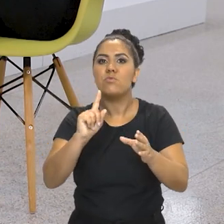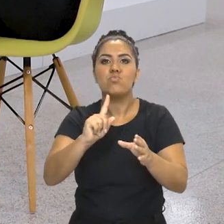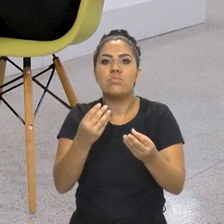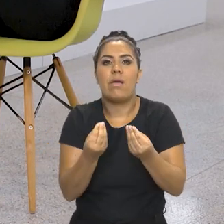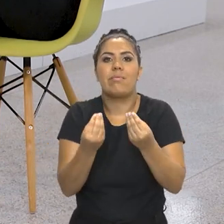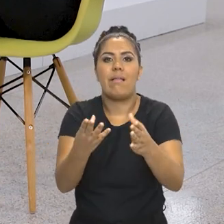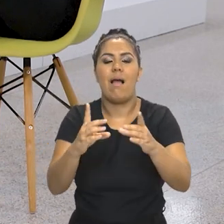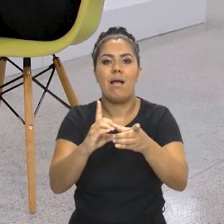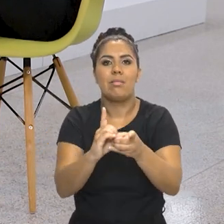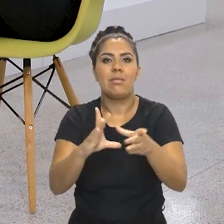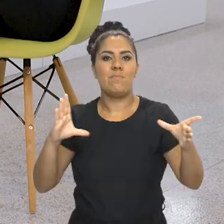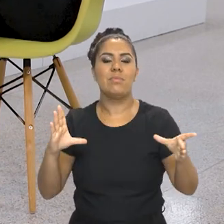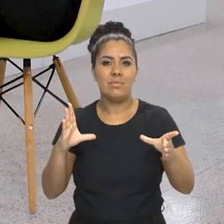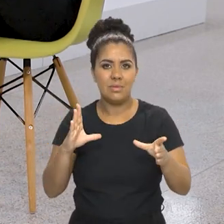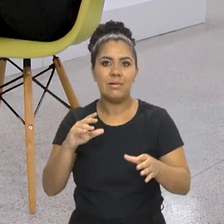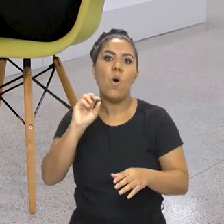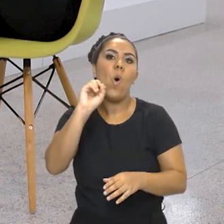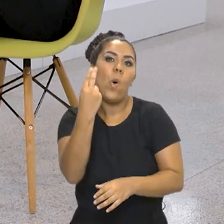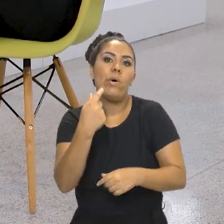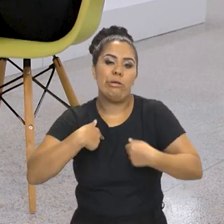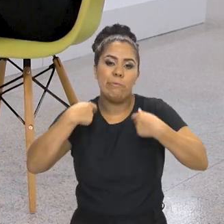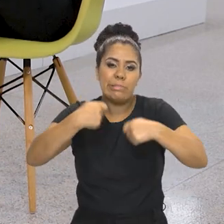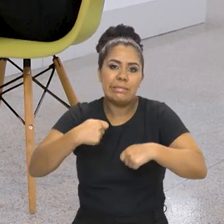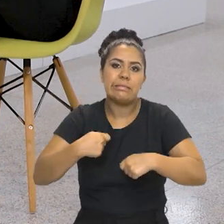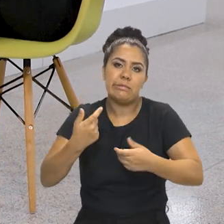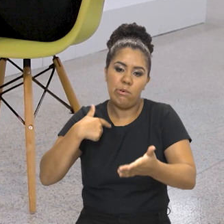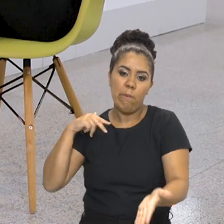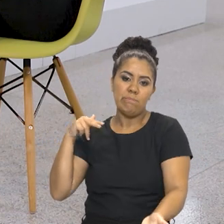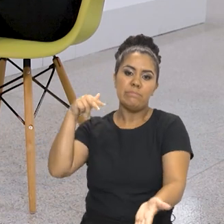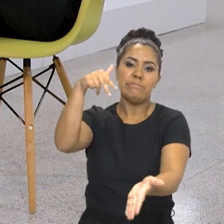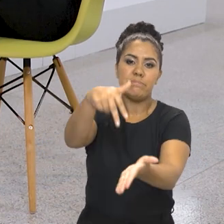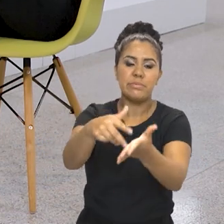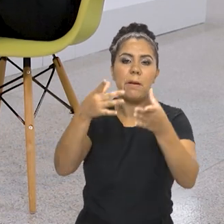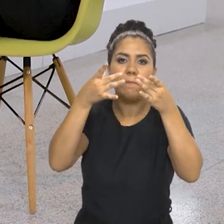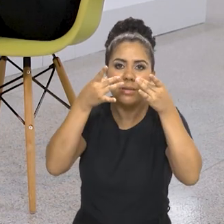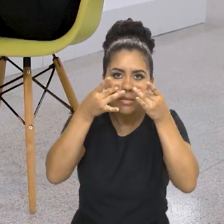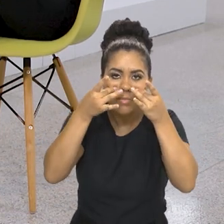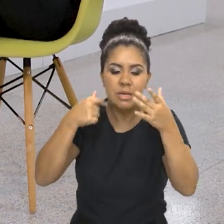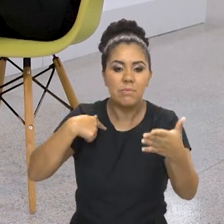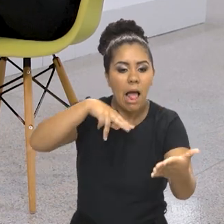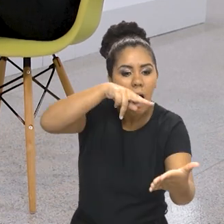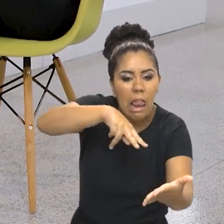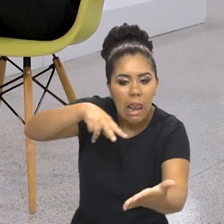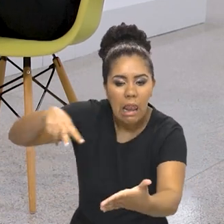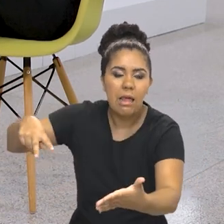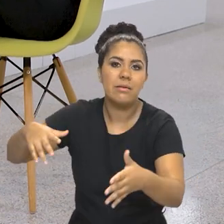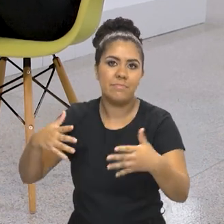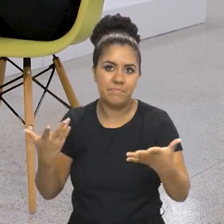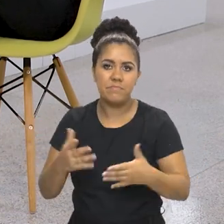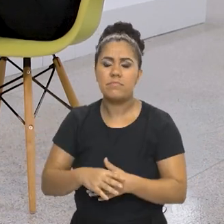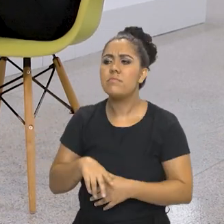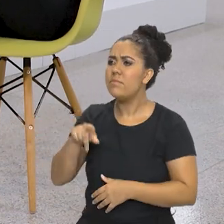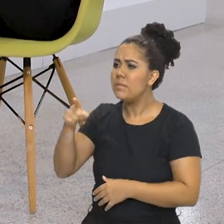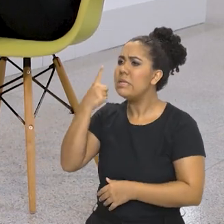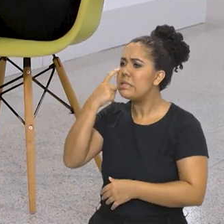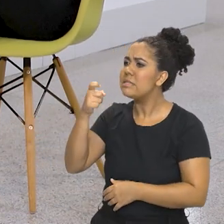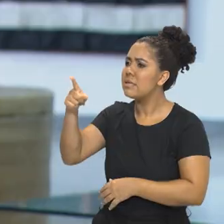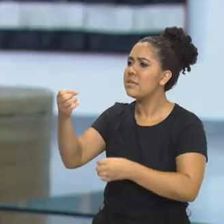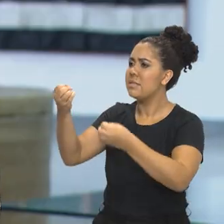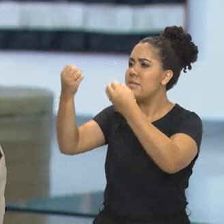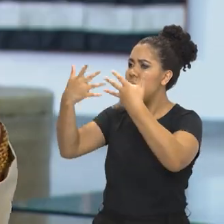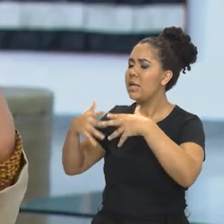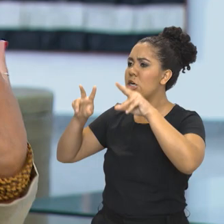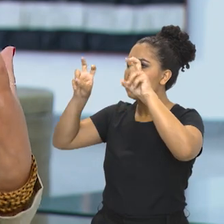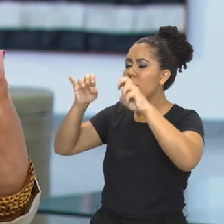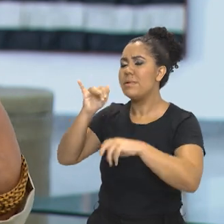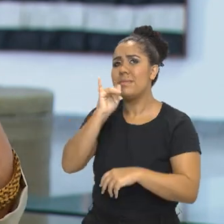está ali o papel, se você for pessoalmente, naquele lugar, naquele museu, ter acesso àquele documento, né. É interessante você ter mencionado isso, né,